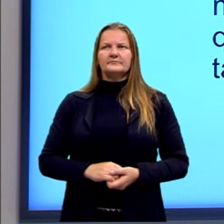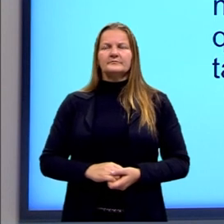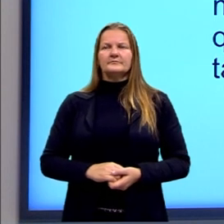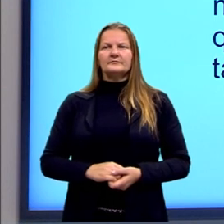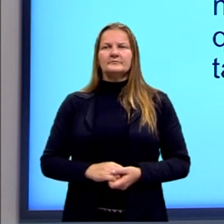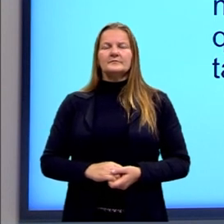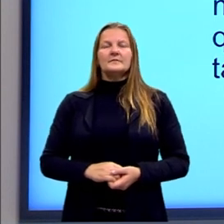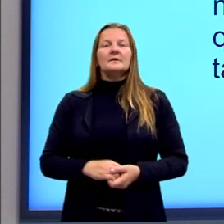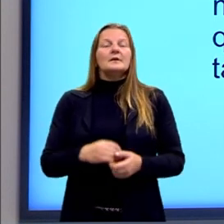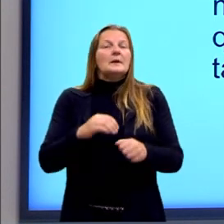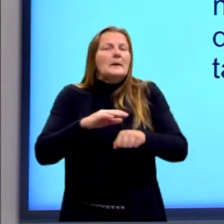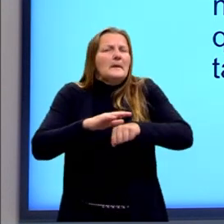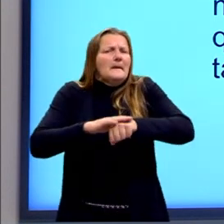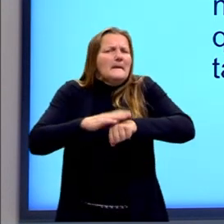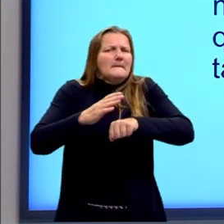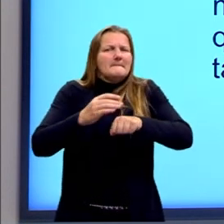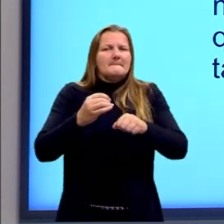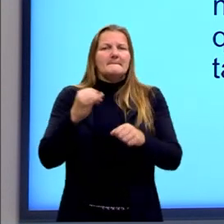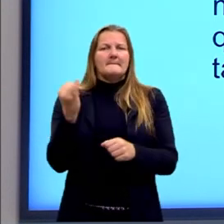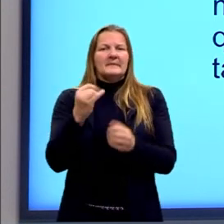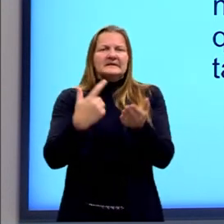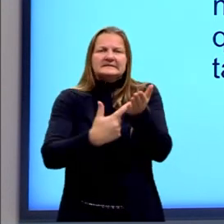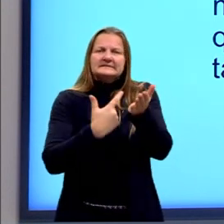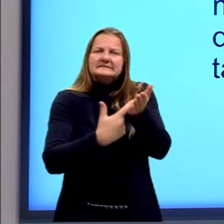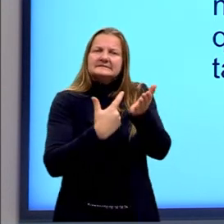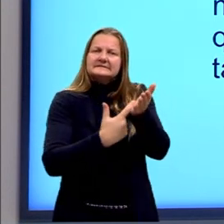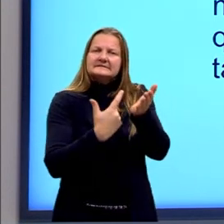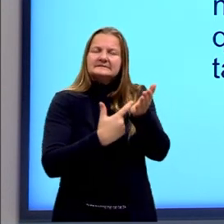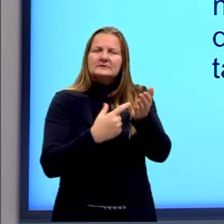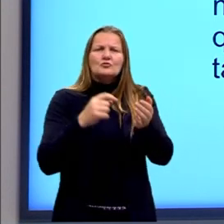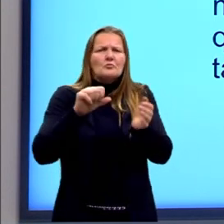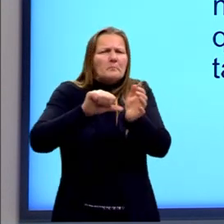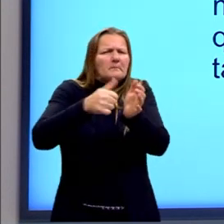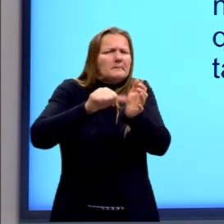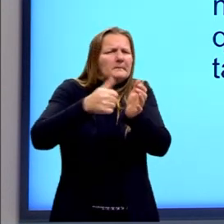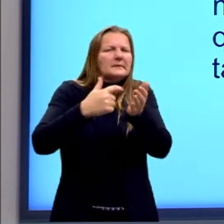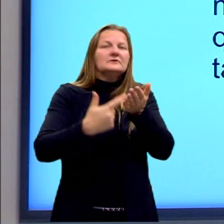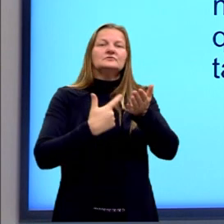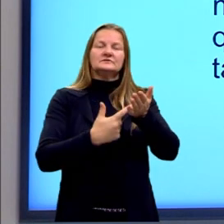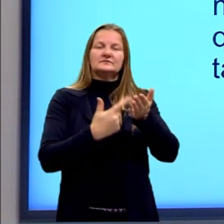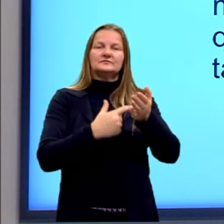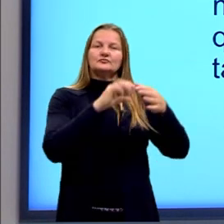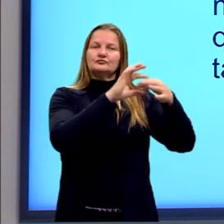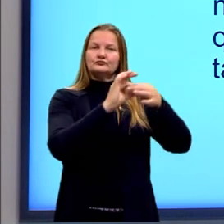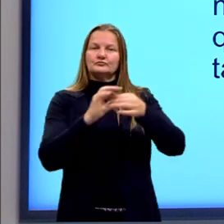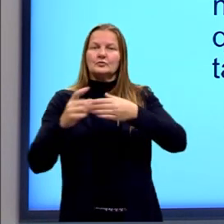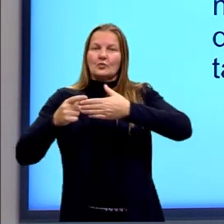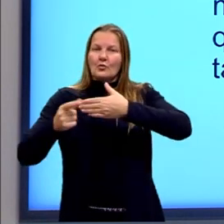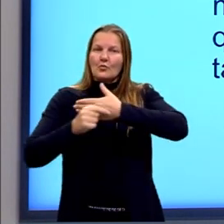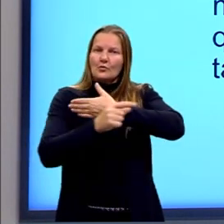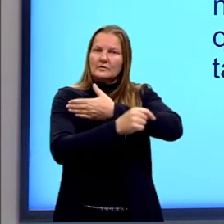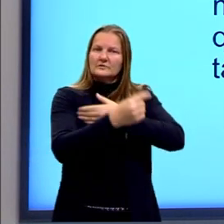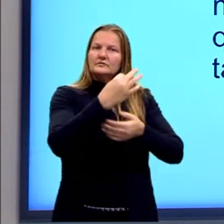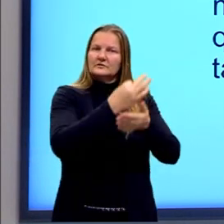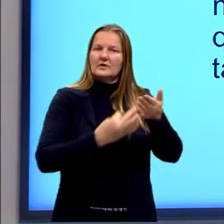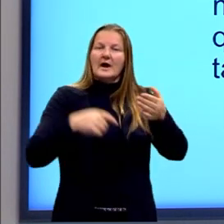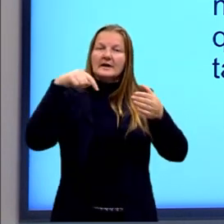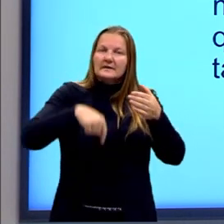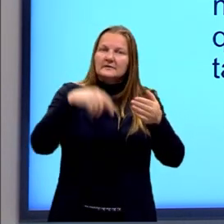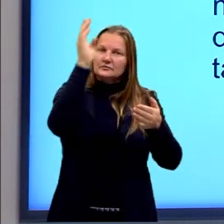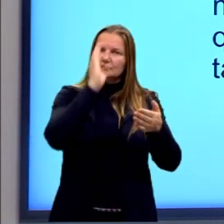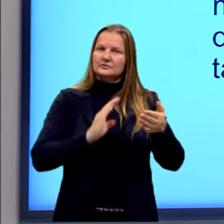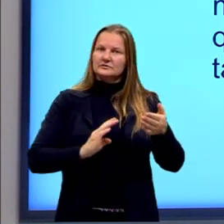Um dos primeiros livros que vai tratar sobre o tema da coesão textual, aqui no Brasil,